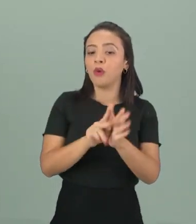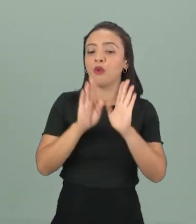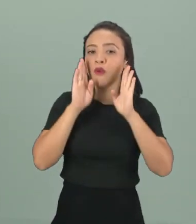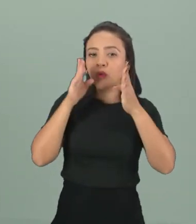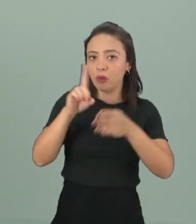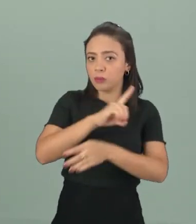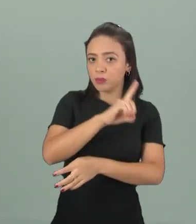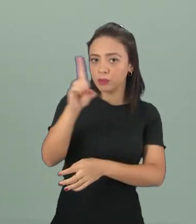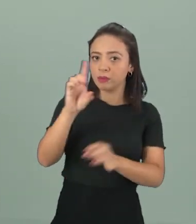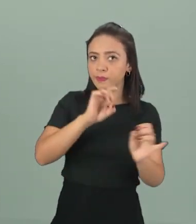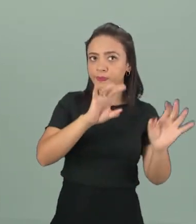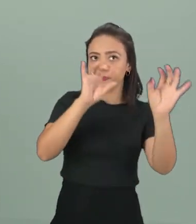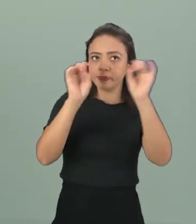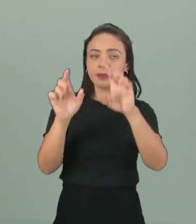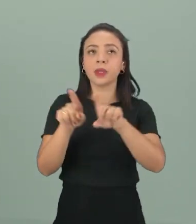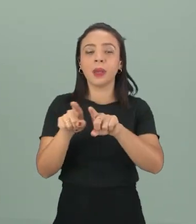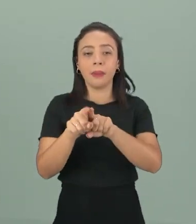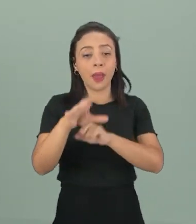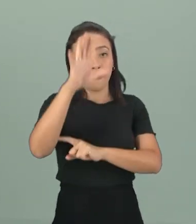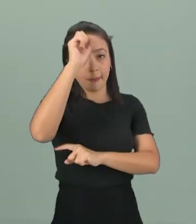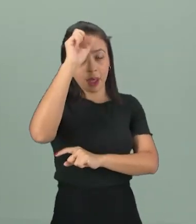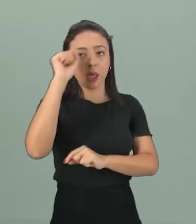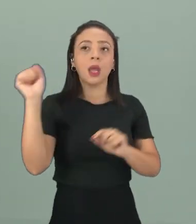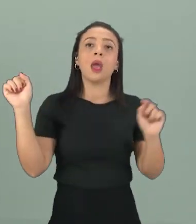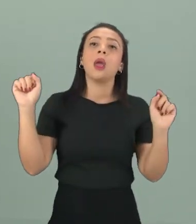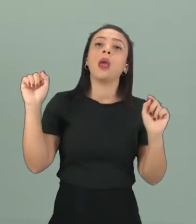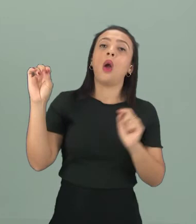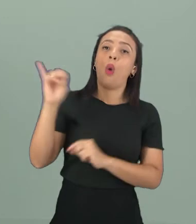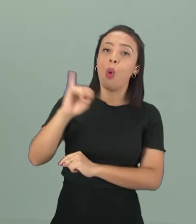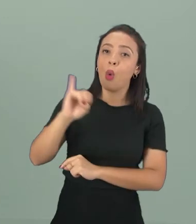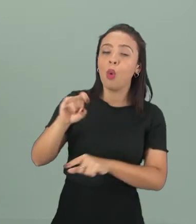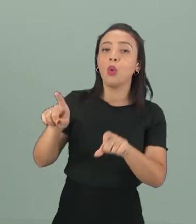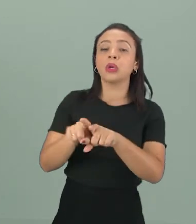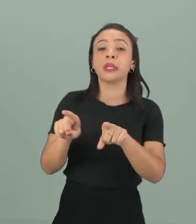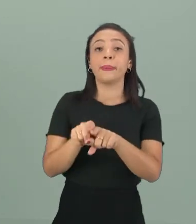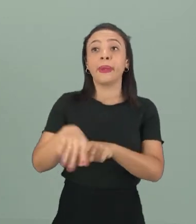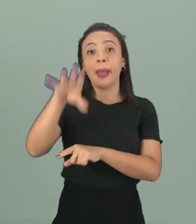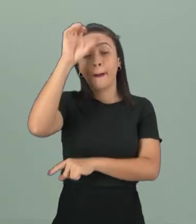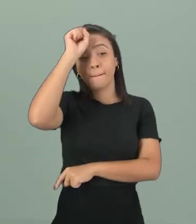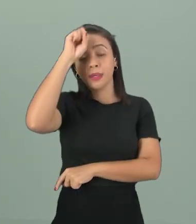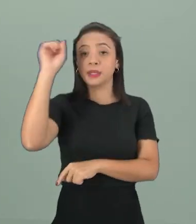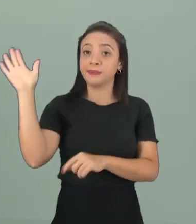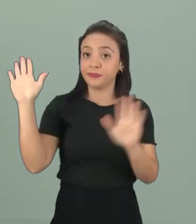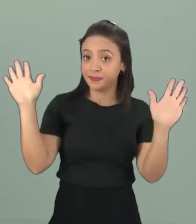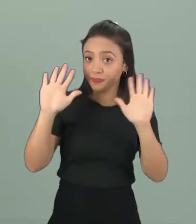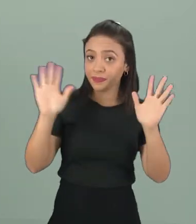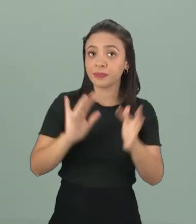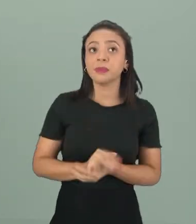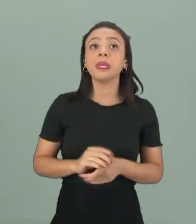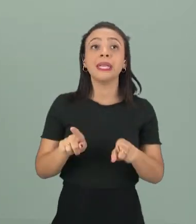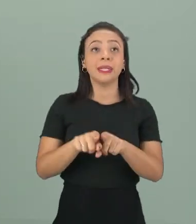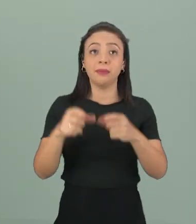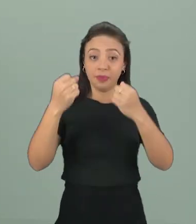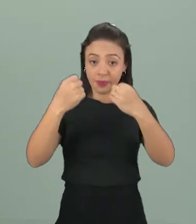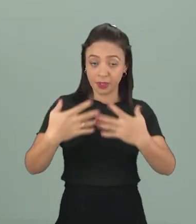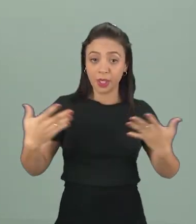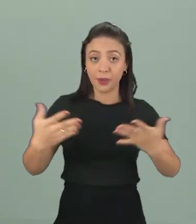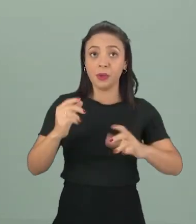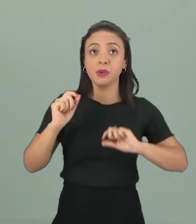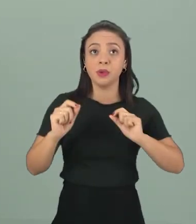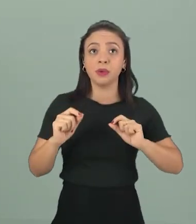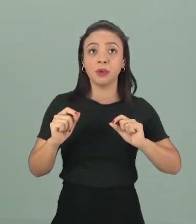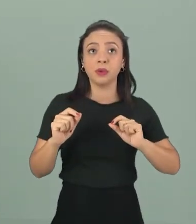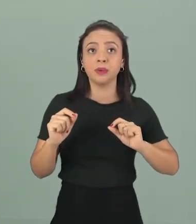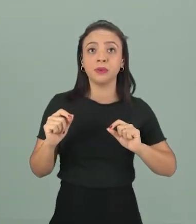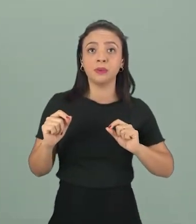além da gente aprender os Greetings, que são as saudações, os Farels, que são as despedidas, a gente vai falar um pouquinho também sobre